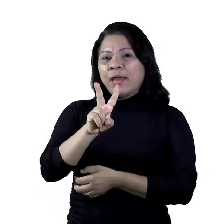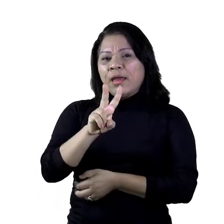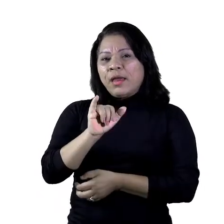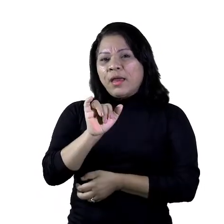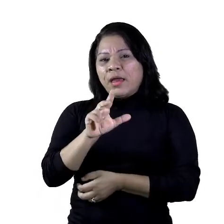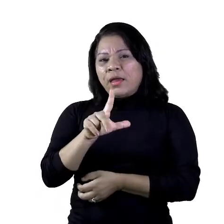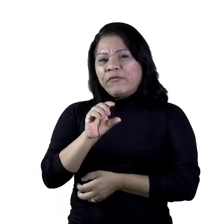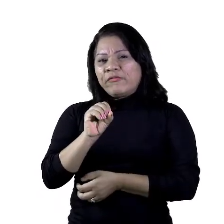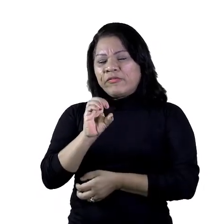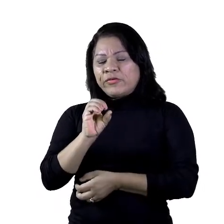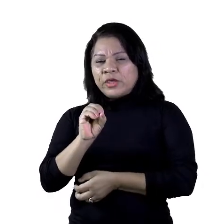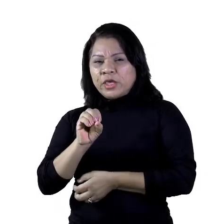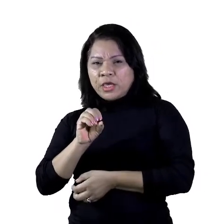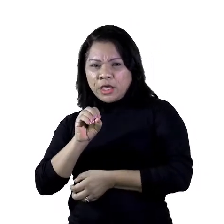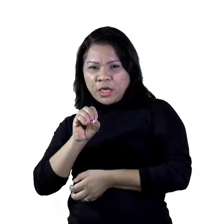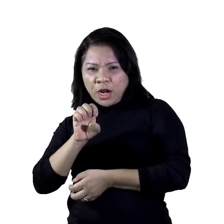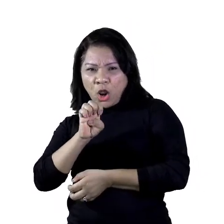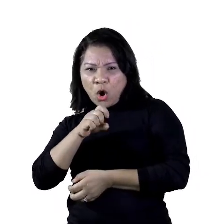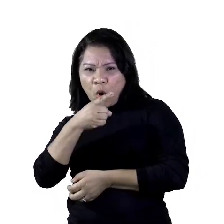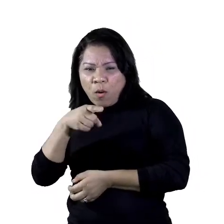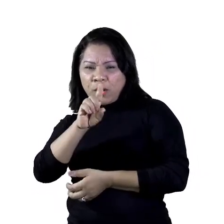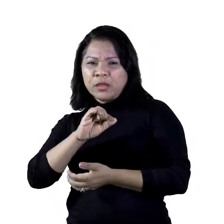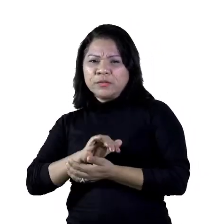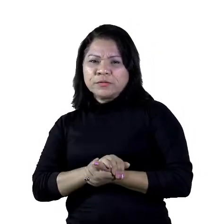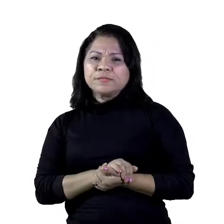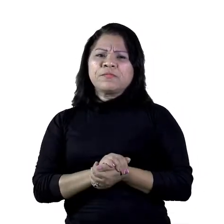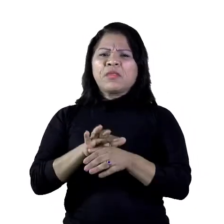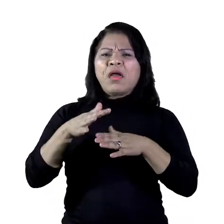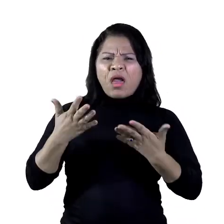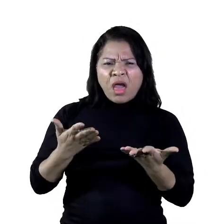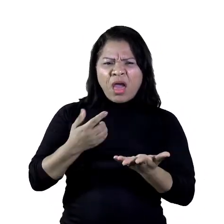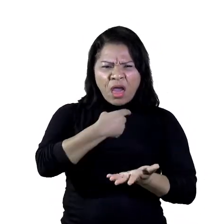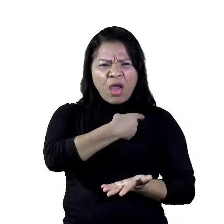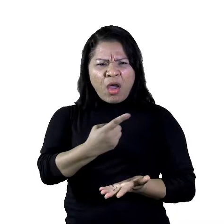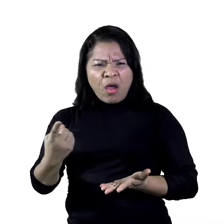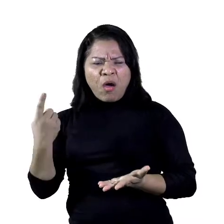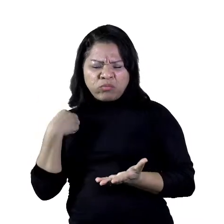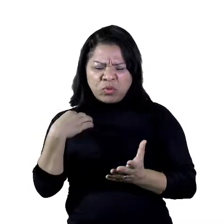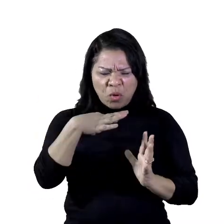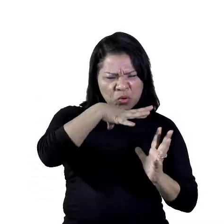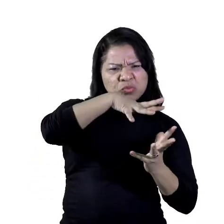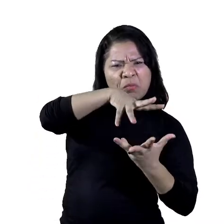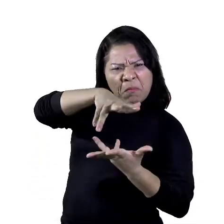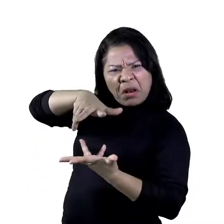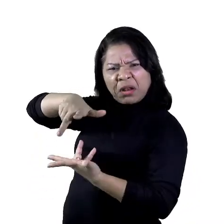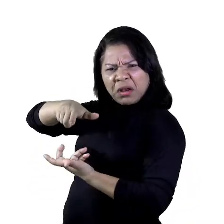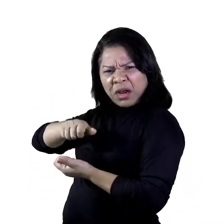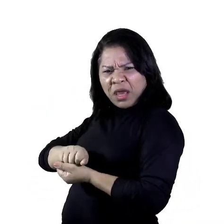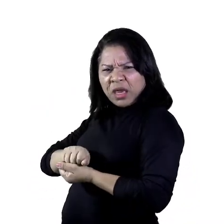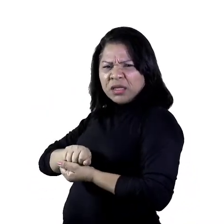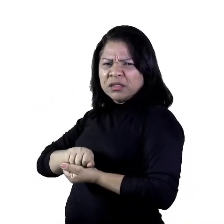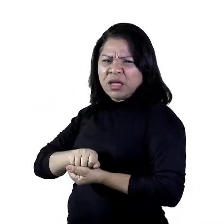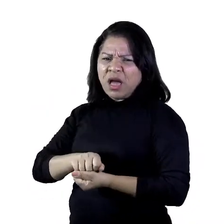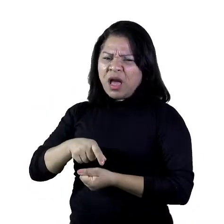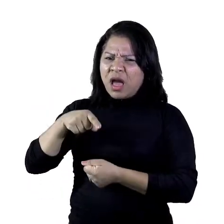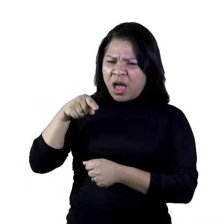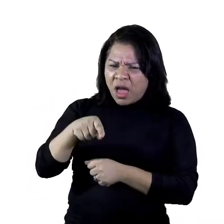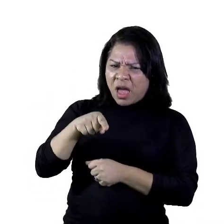Primeiro, é o planeta? O nosso planeta é o maior vilão dessa vida moderna que nós temos agora?